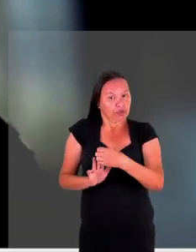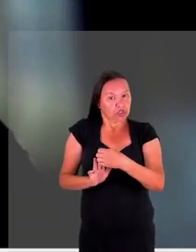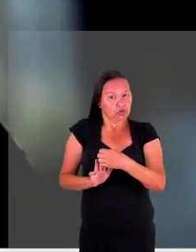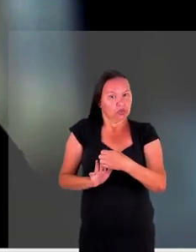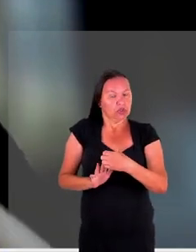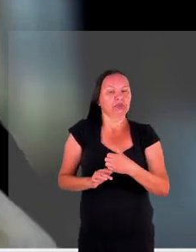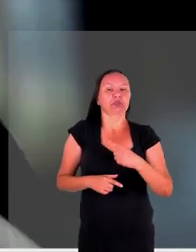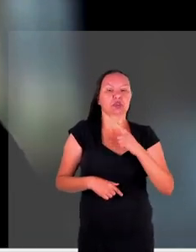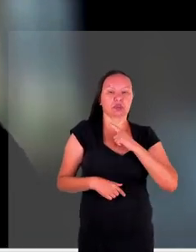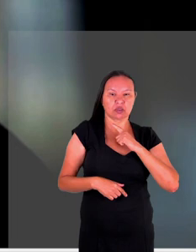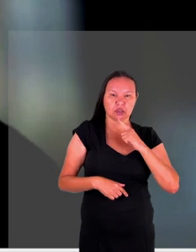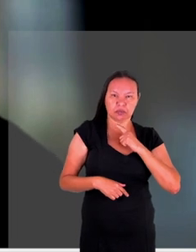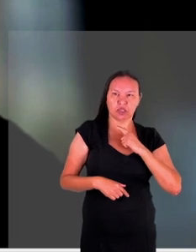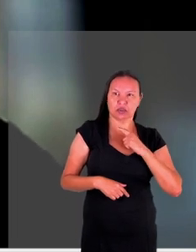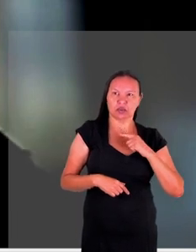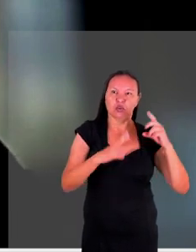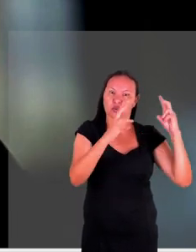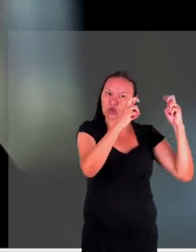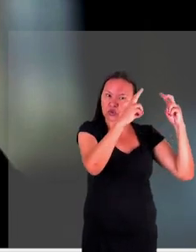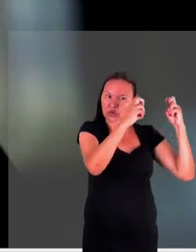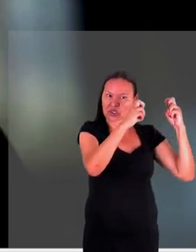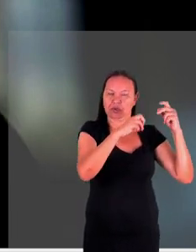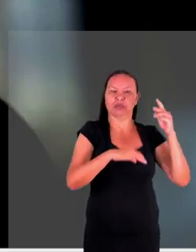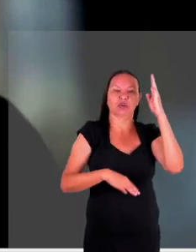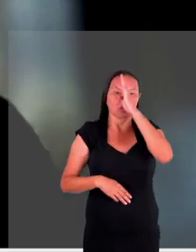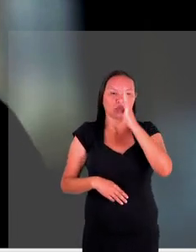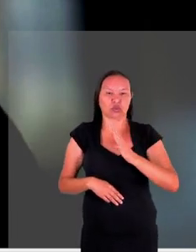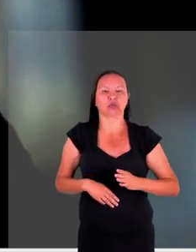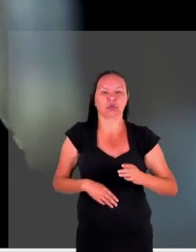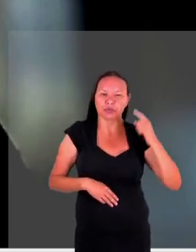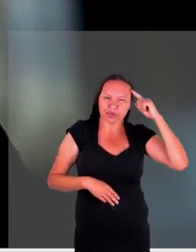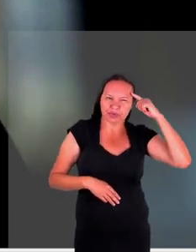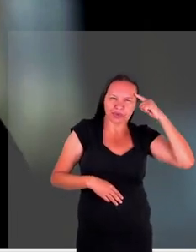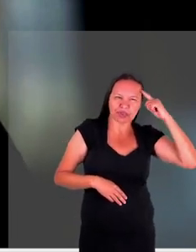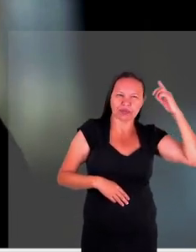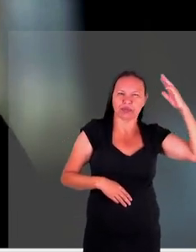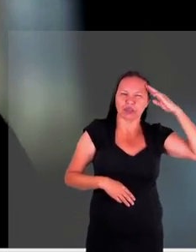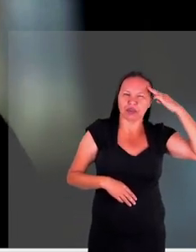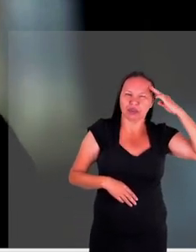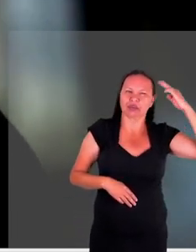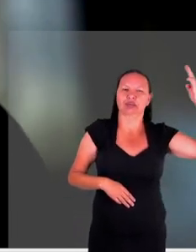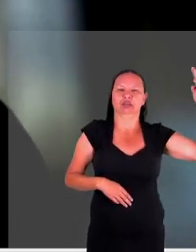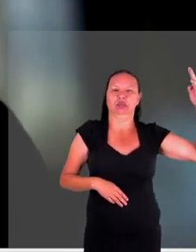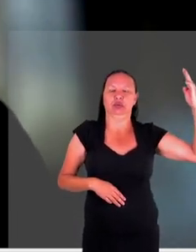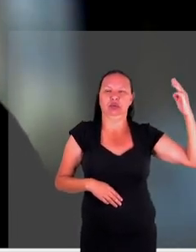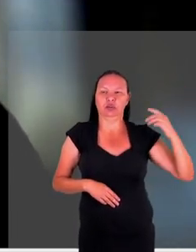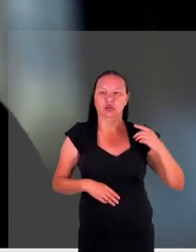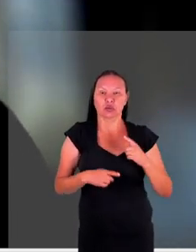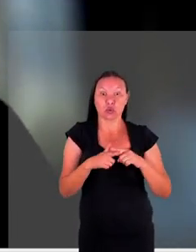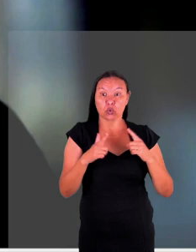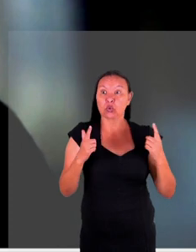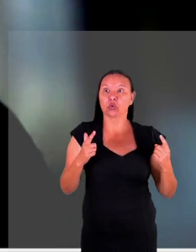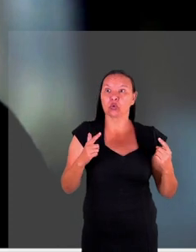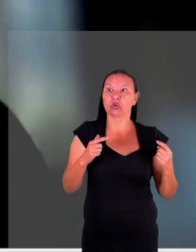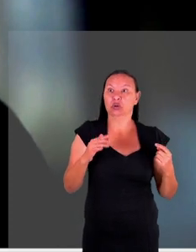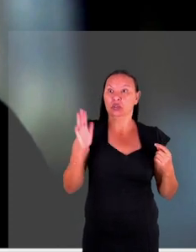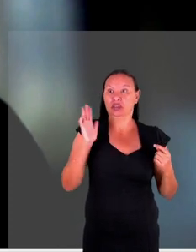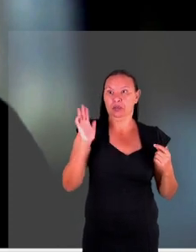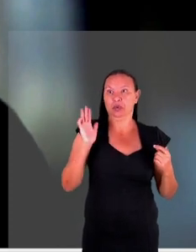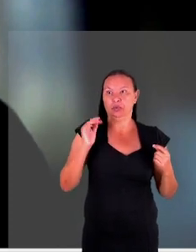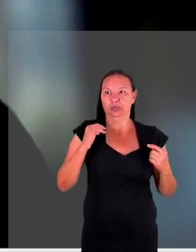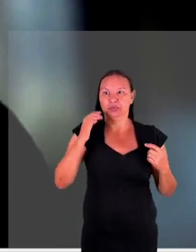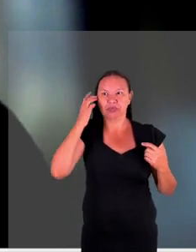no Brasil mas mostra às vezes a dicotomia do nosso pensamento e como a gente atua